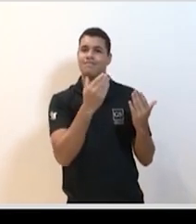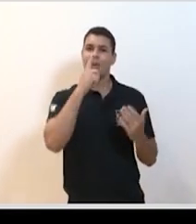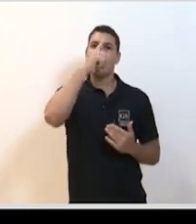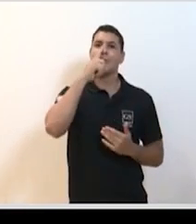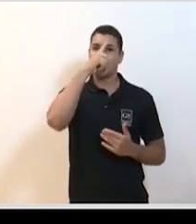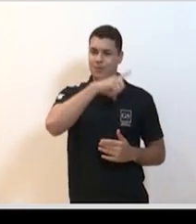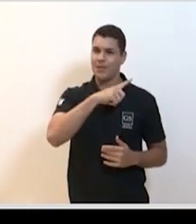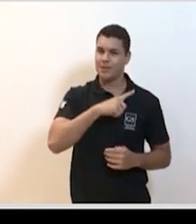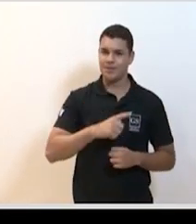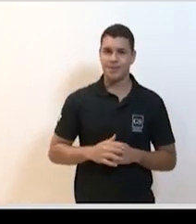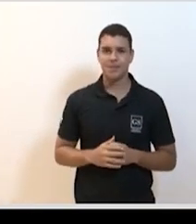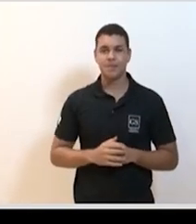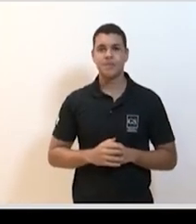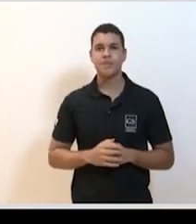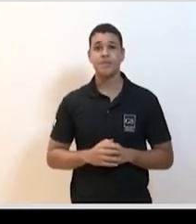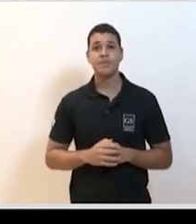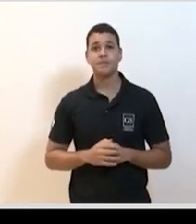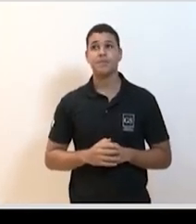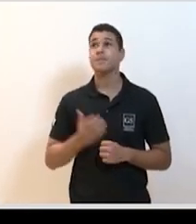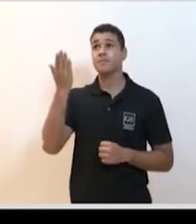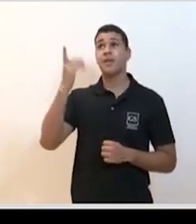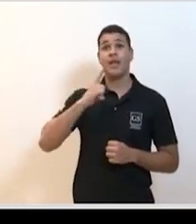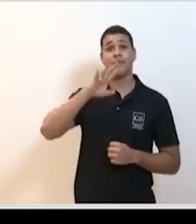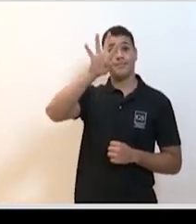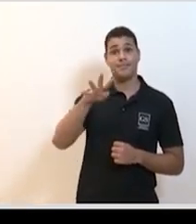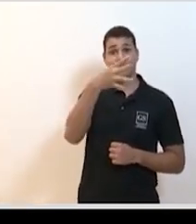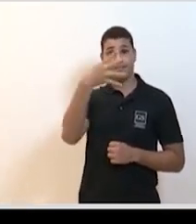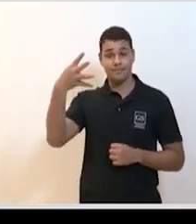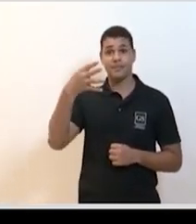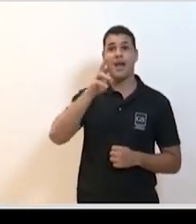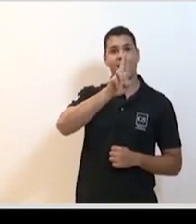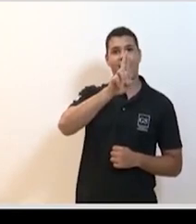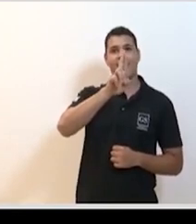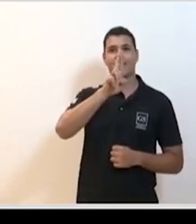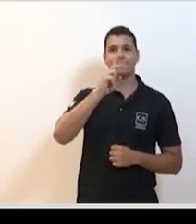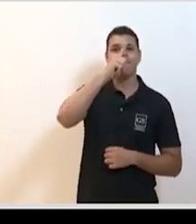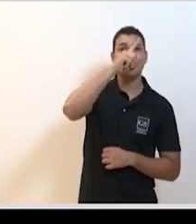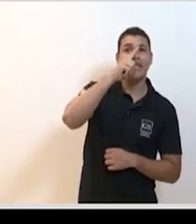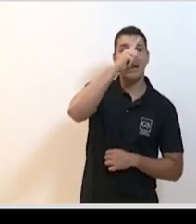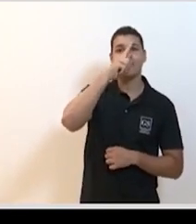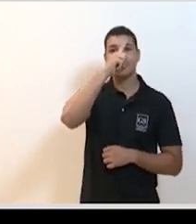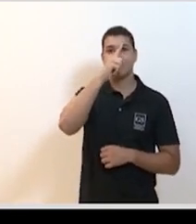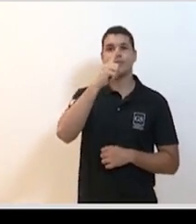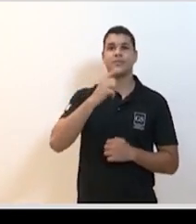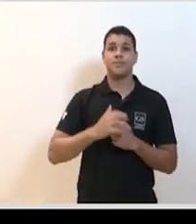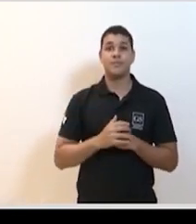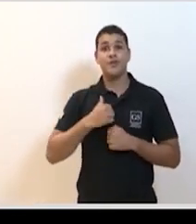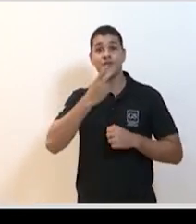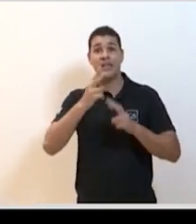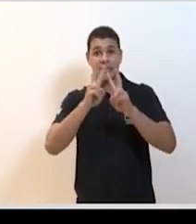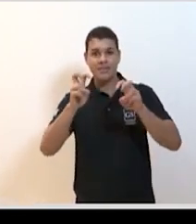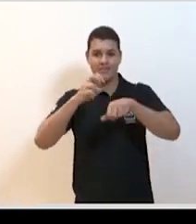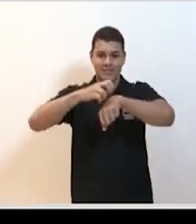próximo, por favor? A gente vê aqui a tabela comparativa dos R's, de uma forma geral. A gente vê, como eu falei, o sarampo, que é o Mises